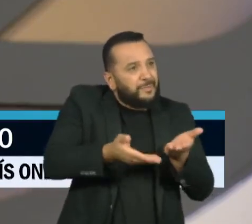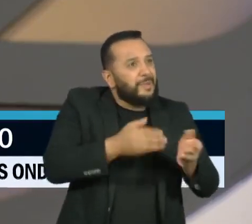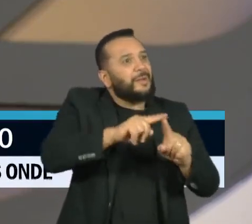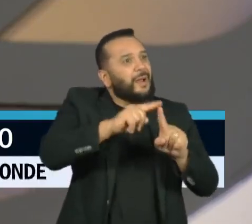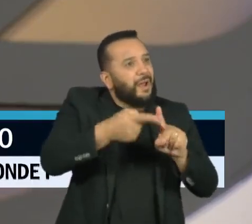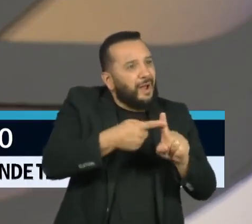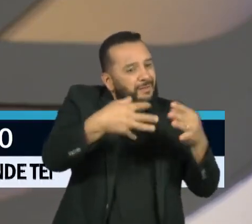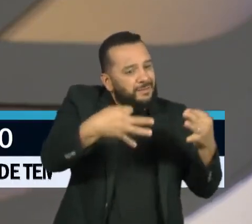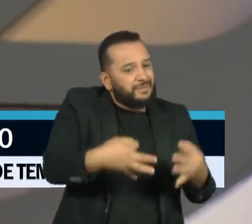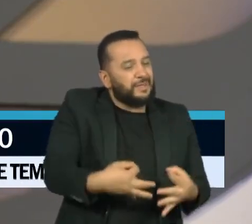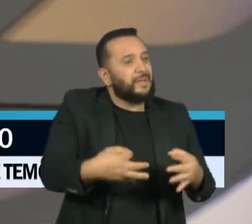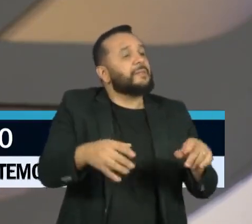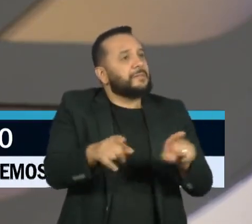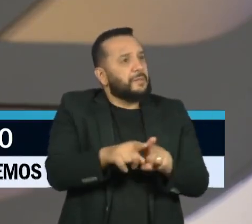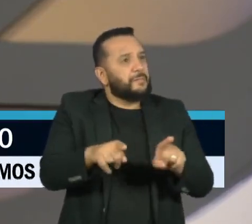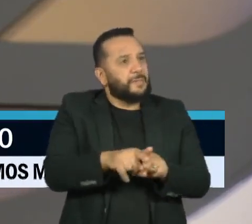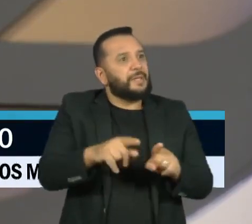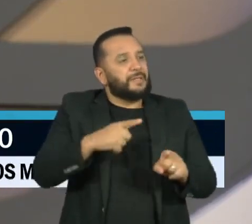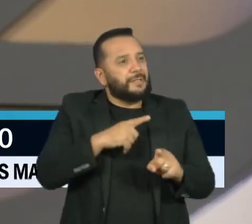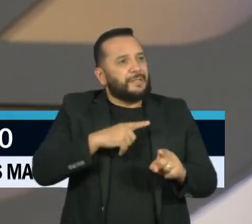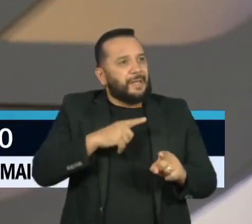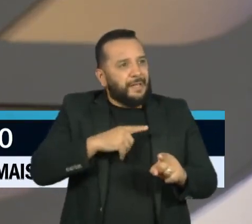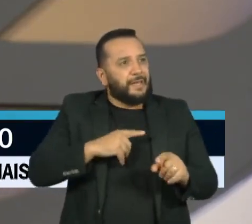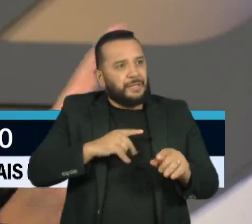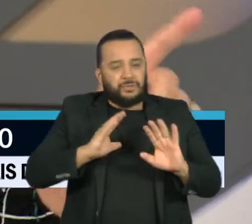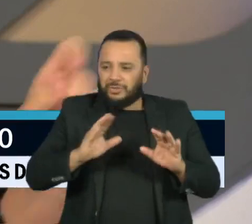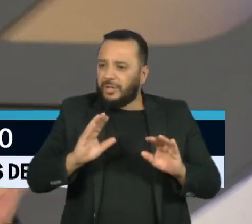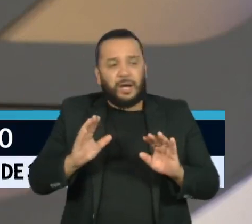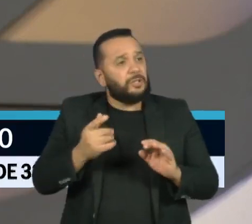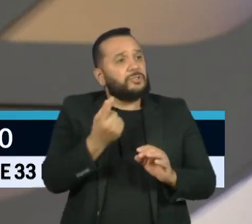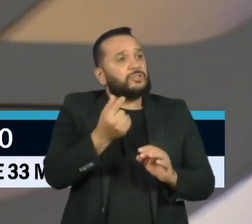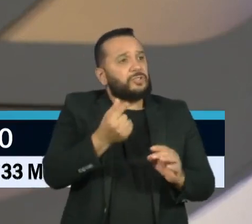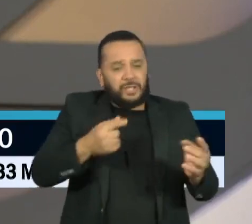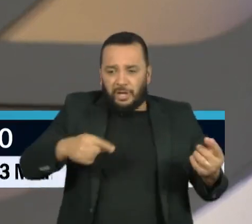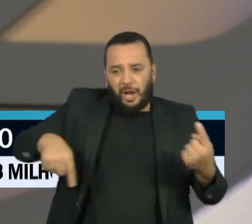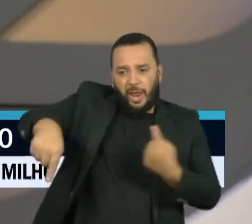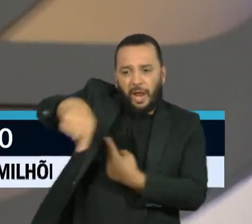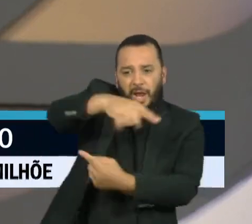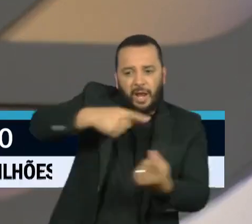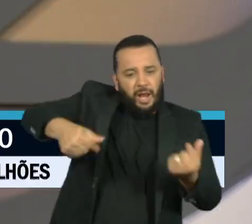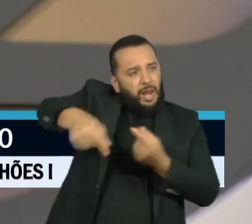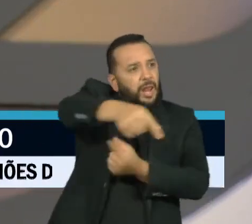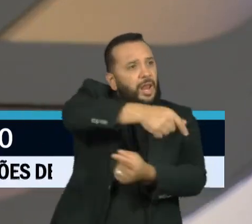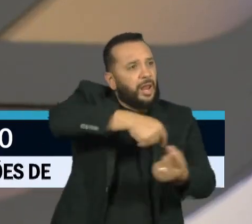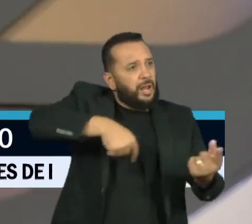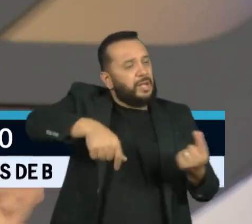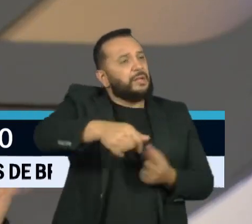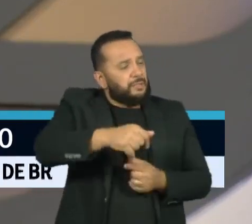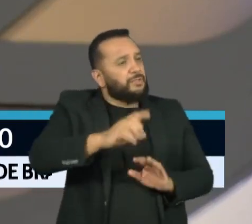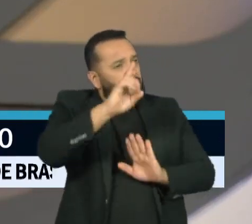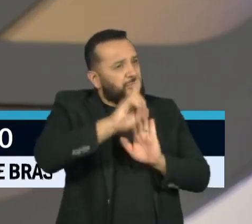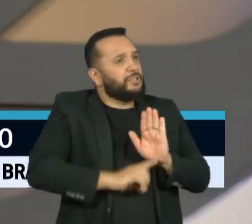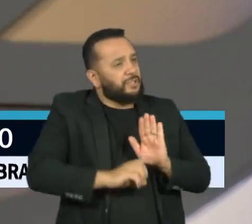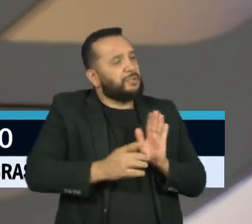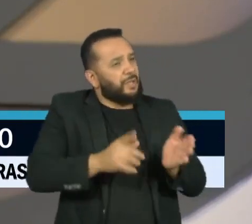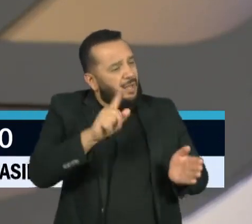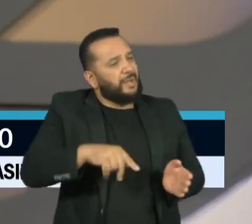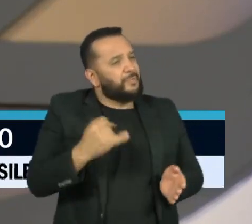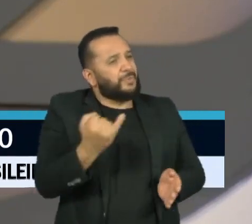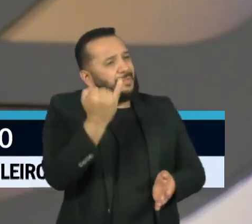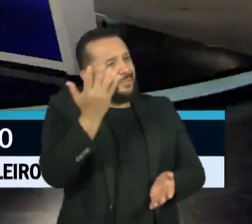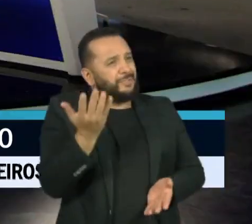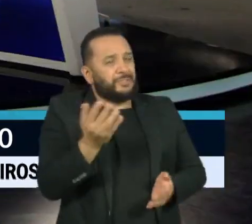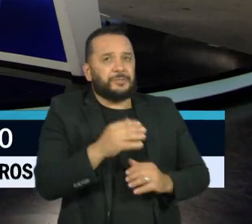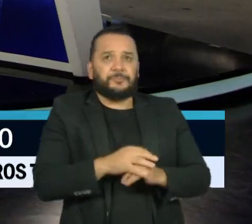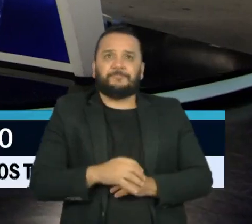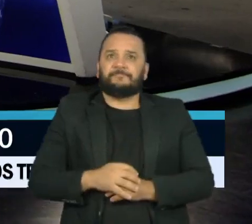transversalidade, que tem intersetorialidade e que densifica vários direitos fundamentais de forma concomitante. Por isso é tão bonito. Essa